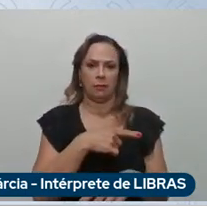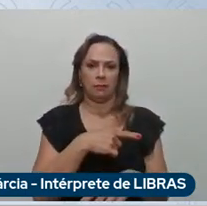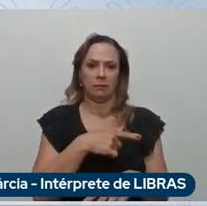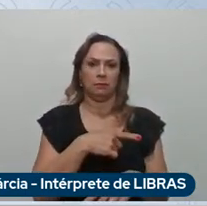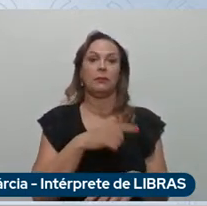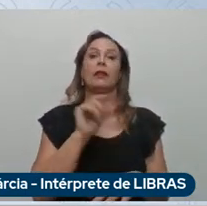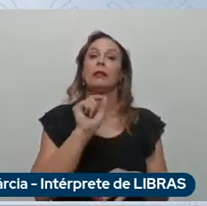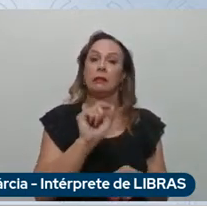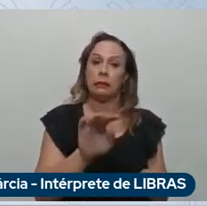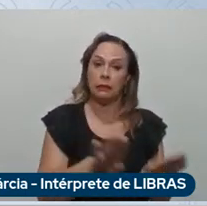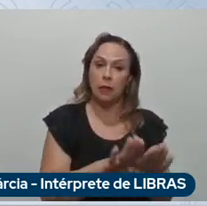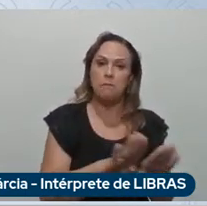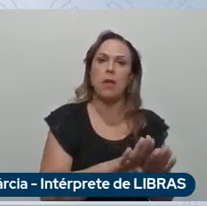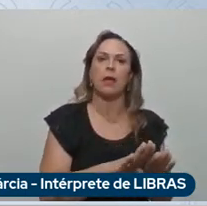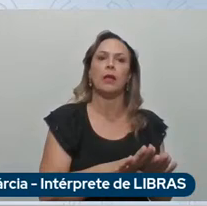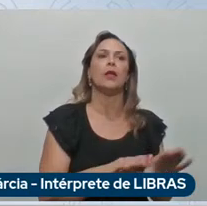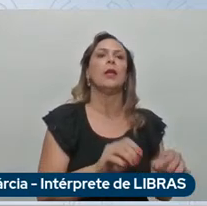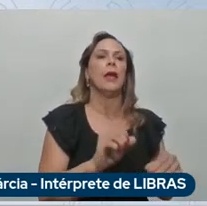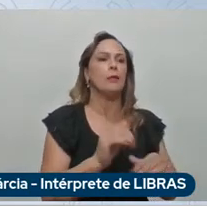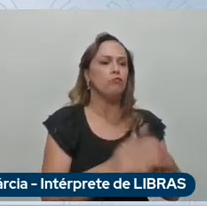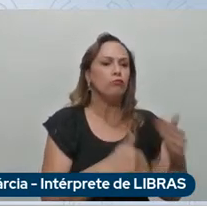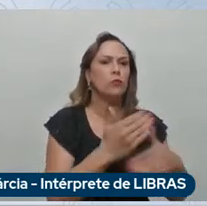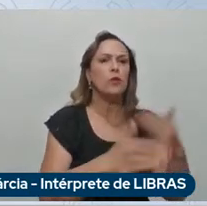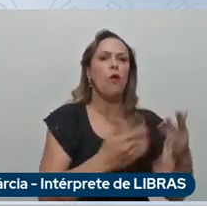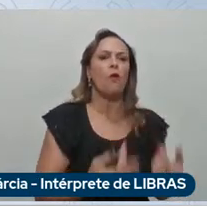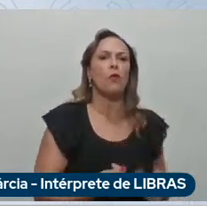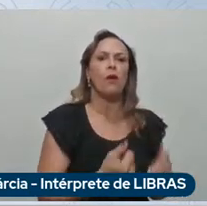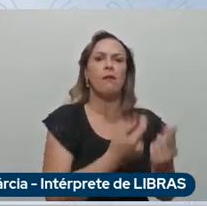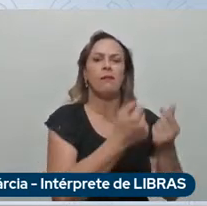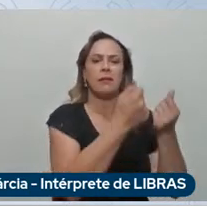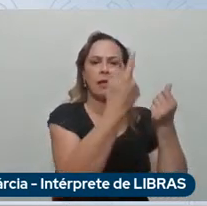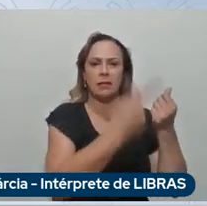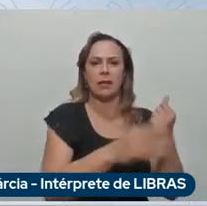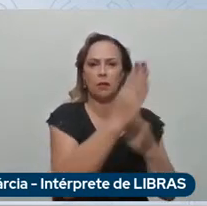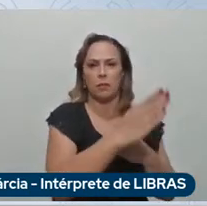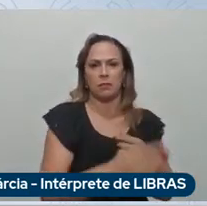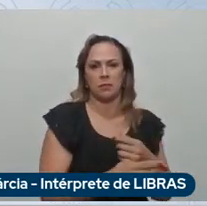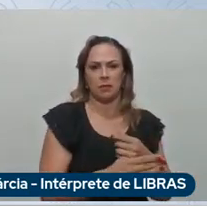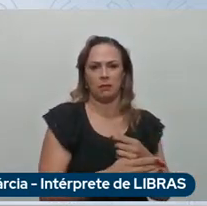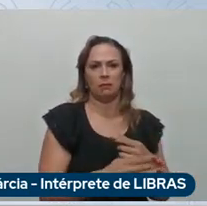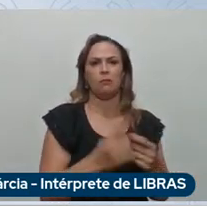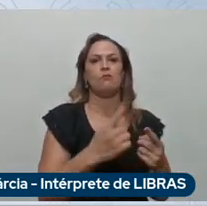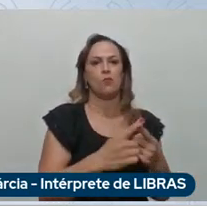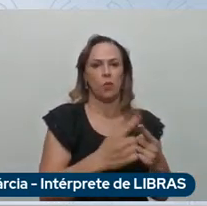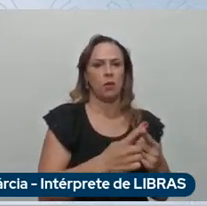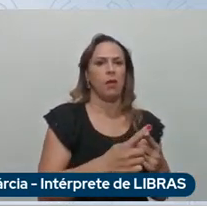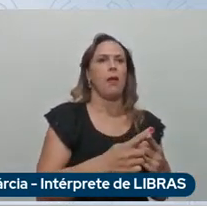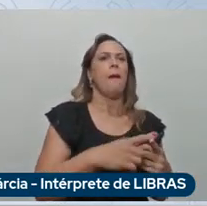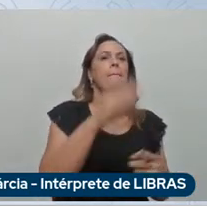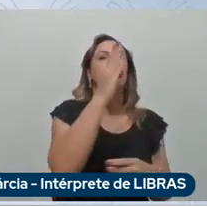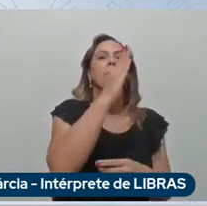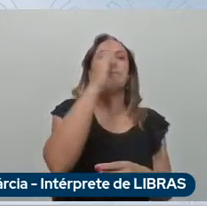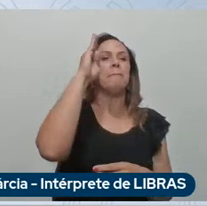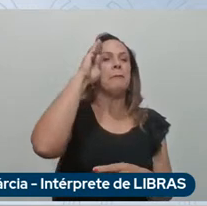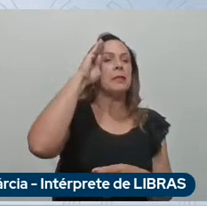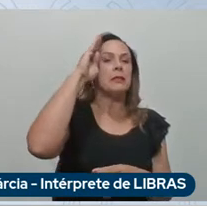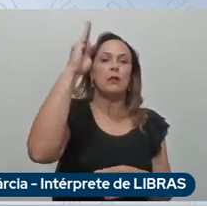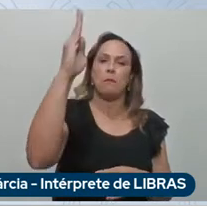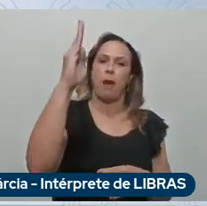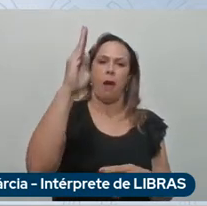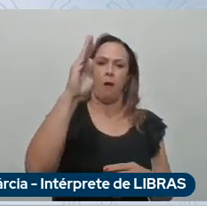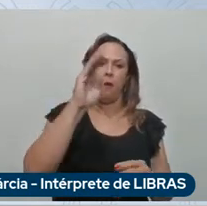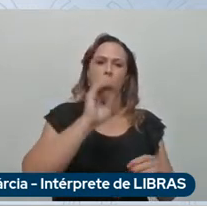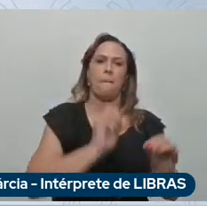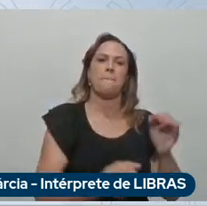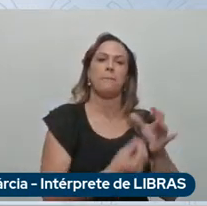país porque o Brasil é entre os principais produtores de etanol no mundo junto com a Índia e até Estados